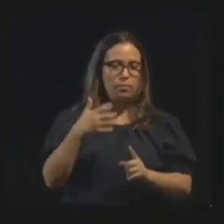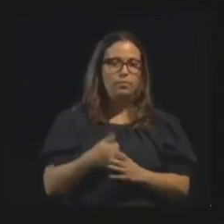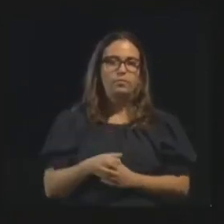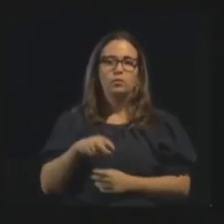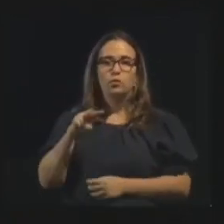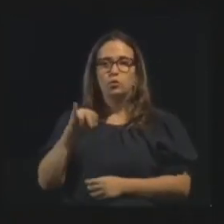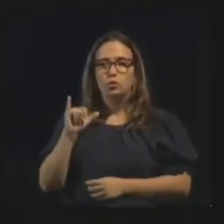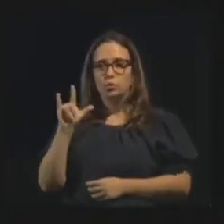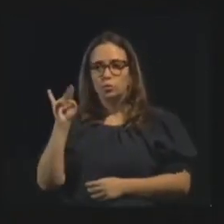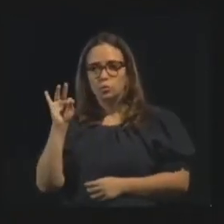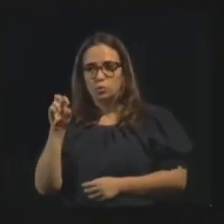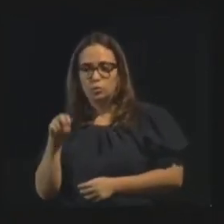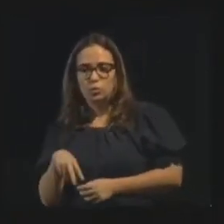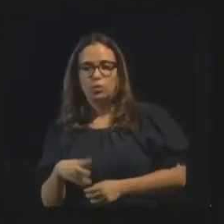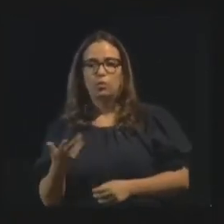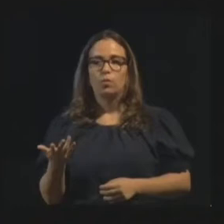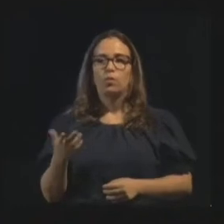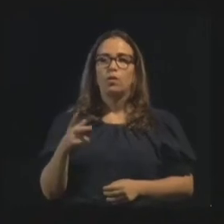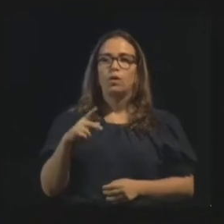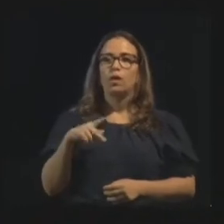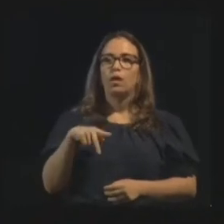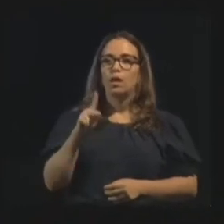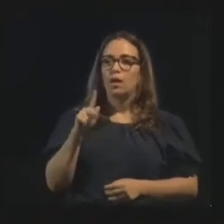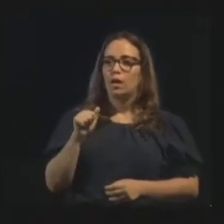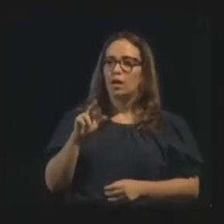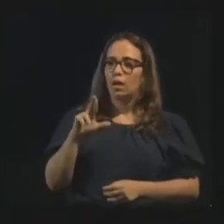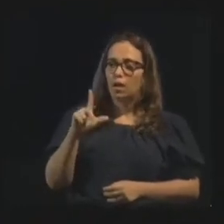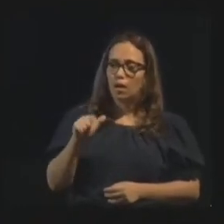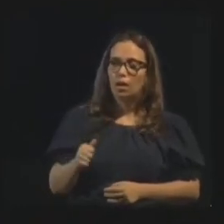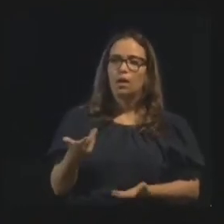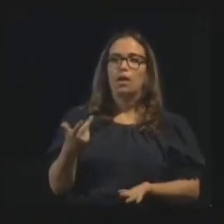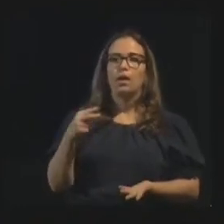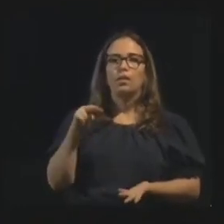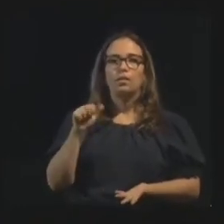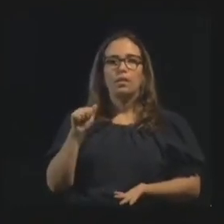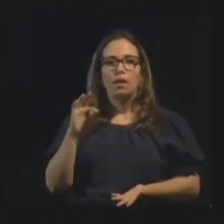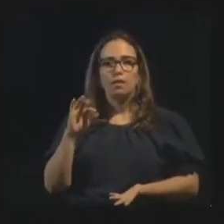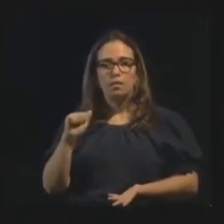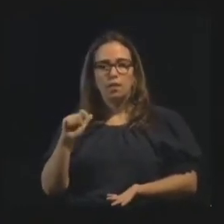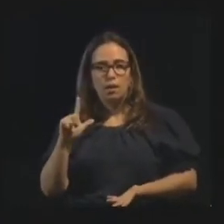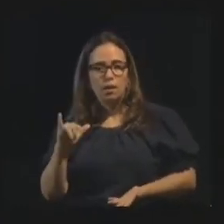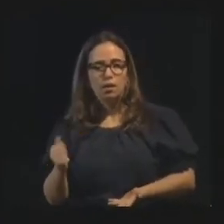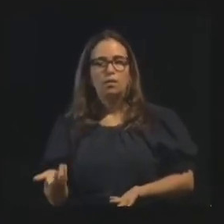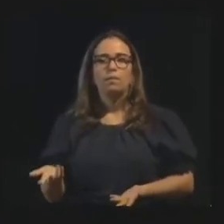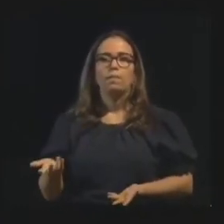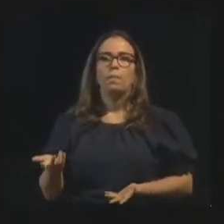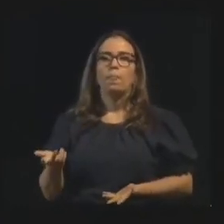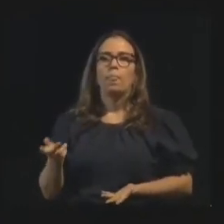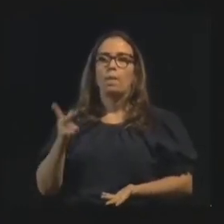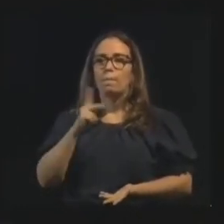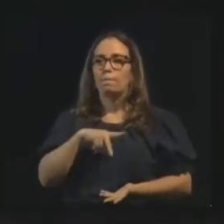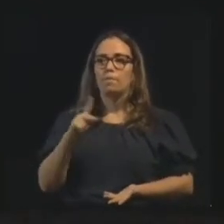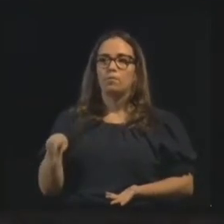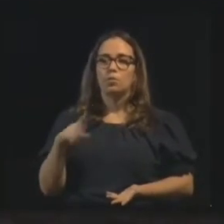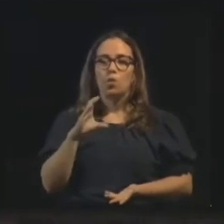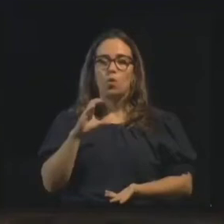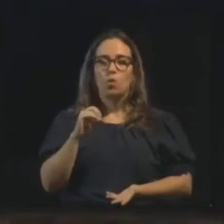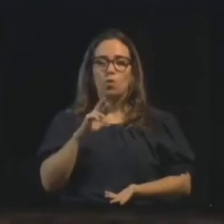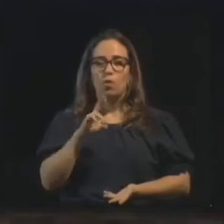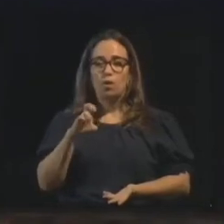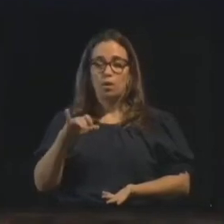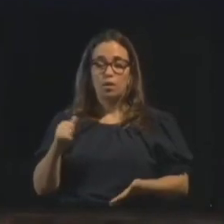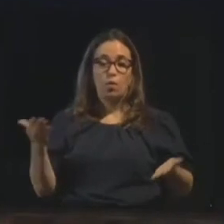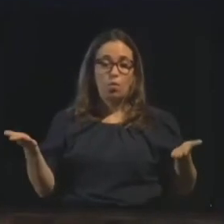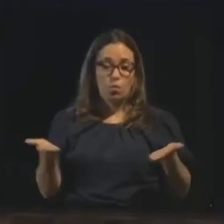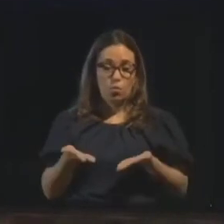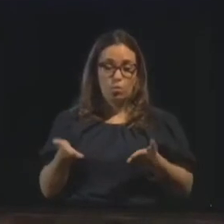Niltinho, Lucianinho, a Carla Karenina, a Natália também, o nosso professor Corrêa, e na tarde